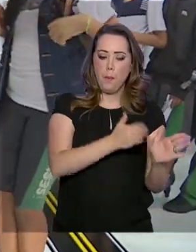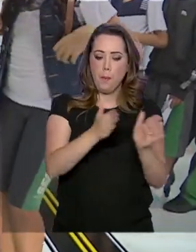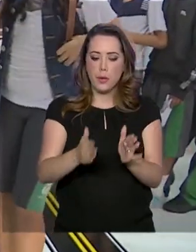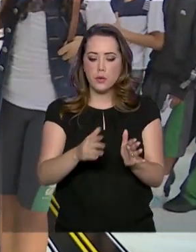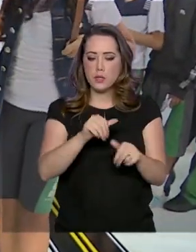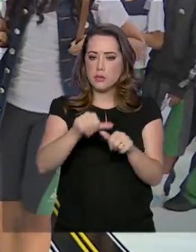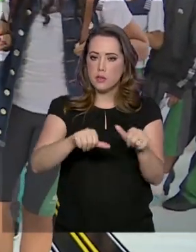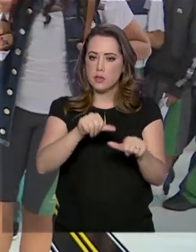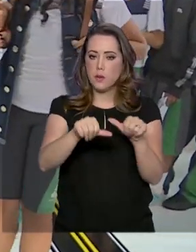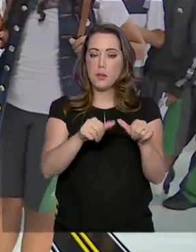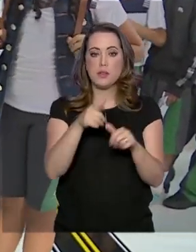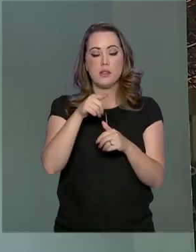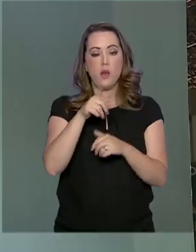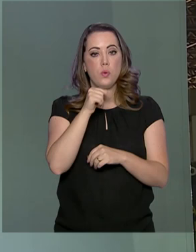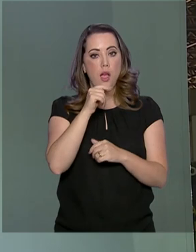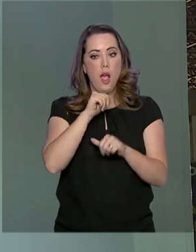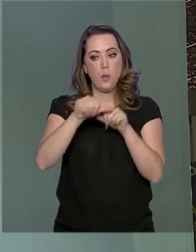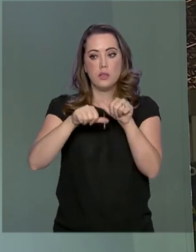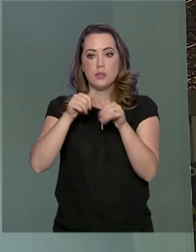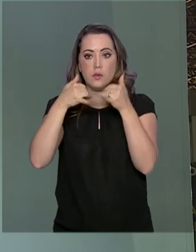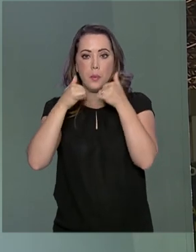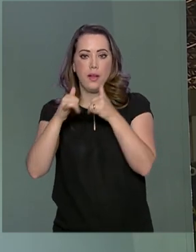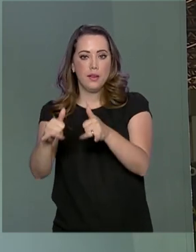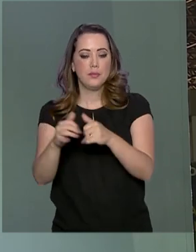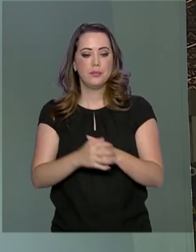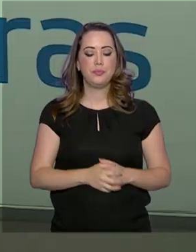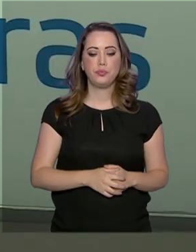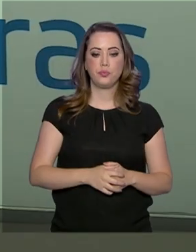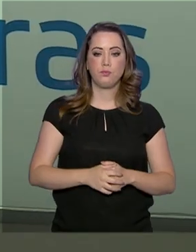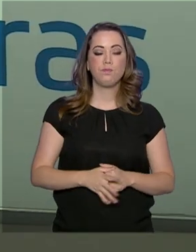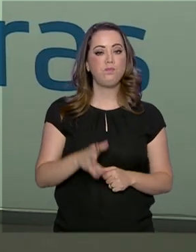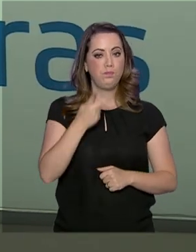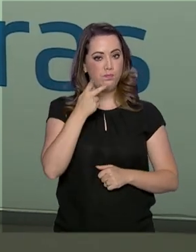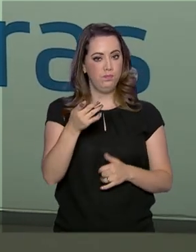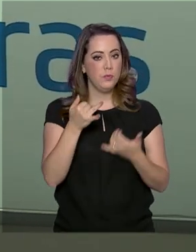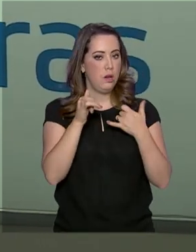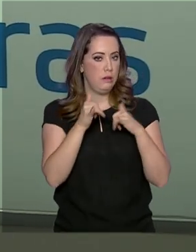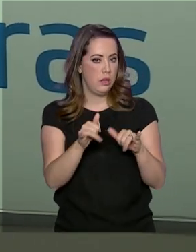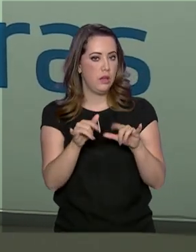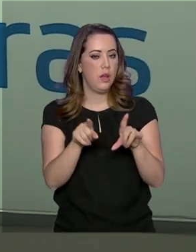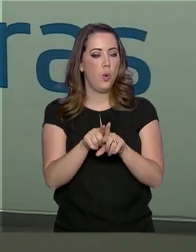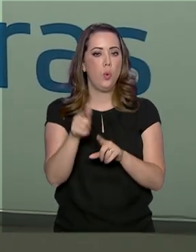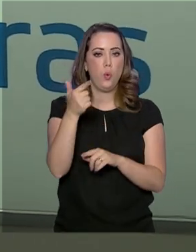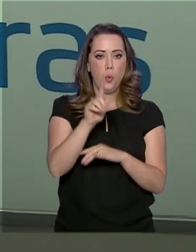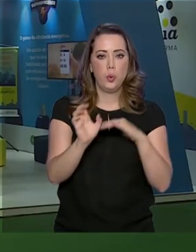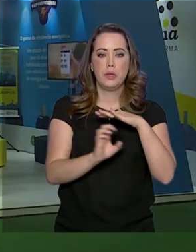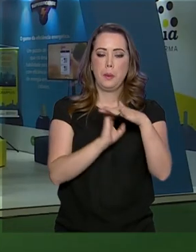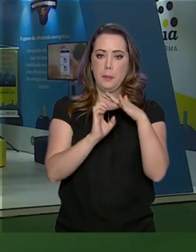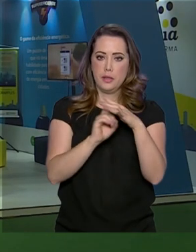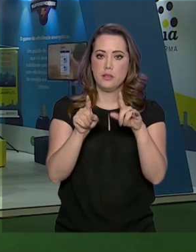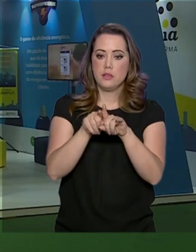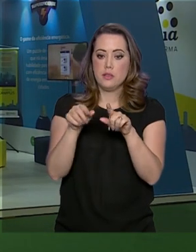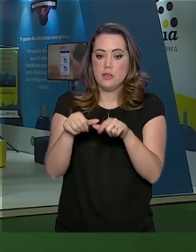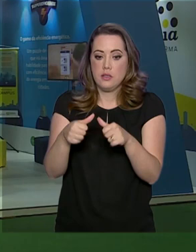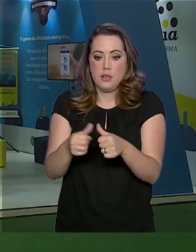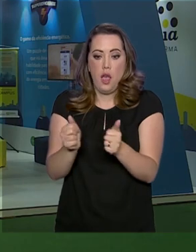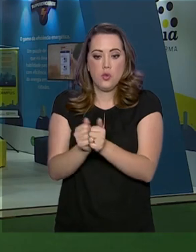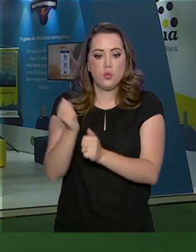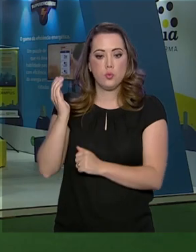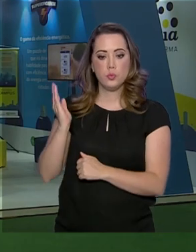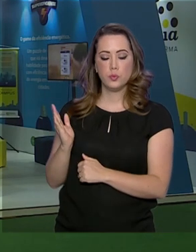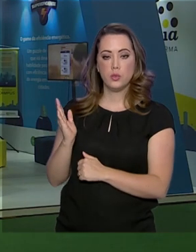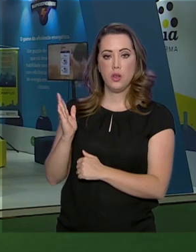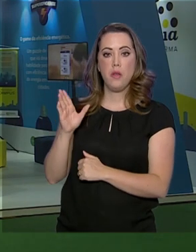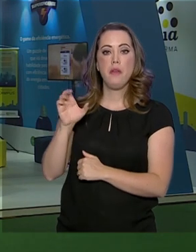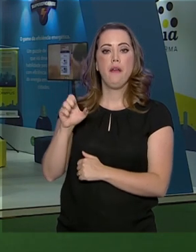água virar energia, no caso mesmo. E por falar em energia, a Eletrobras também está aqui. A novidade que a líder